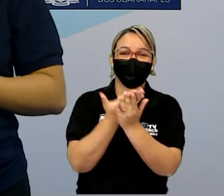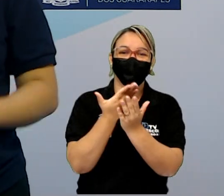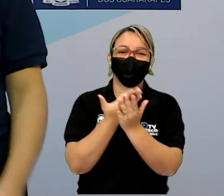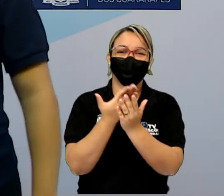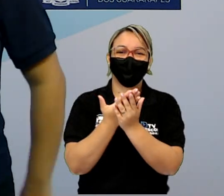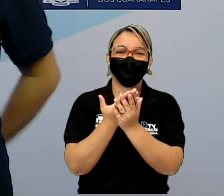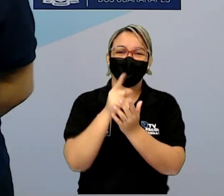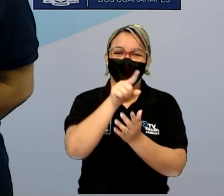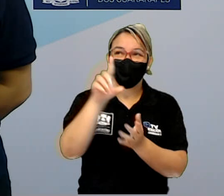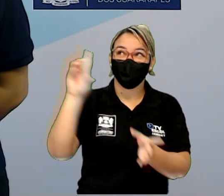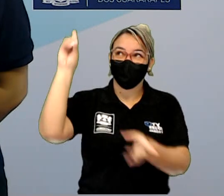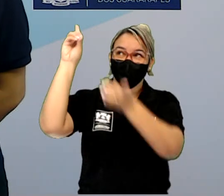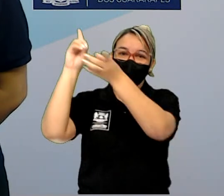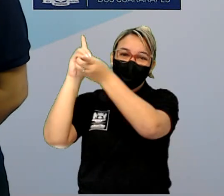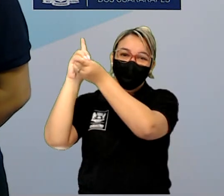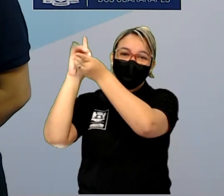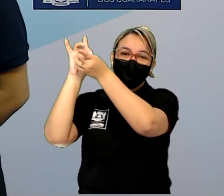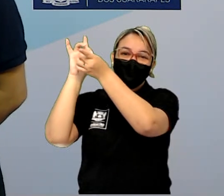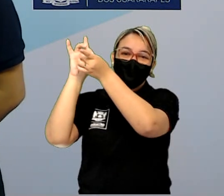Fiquem com Deus. Certificabilidade.